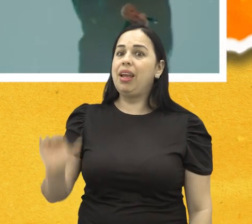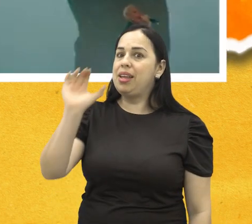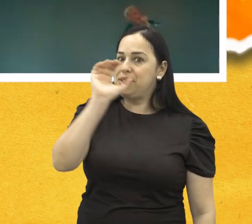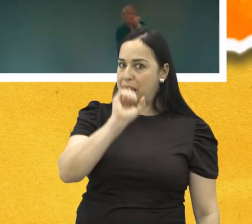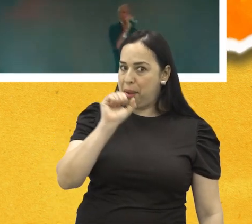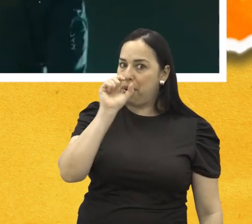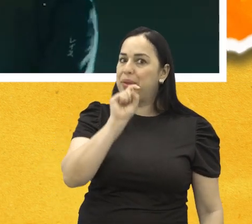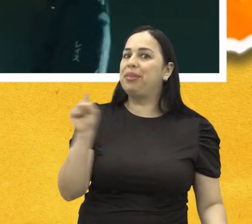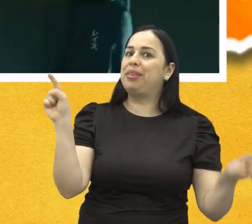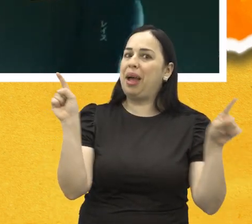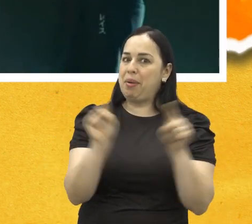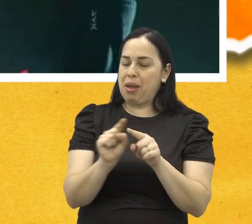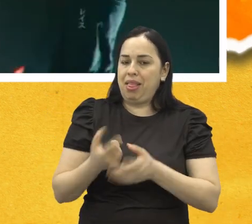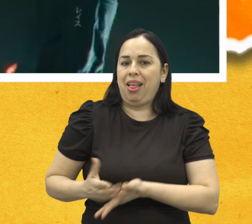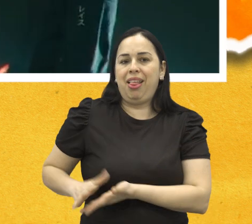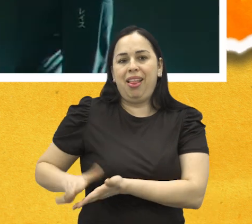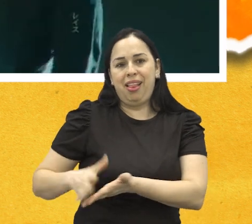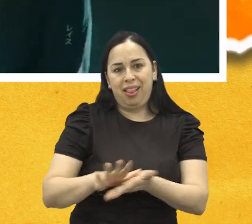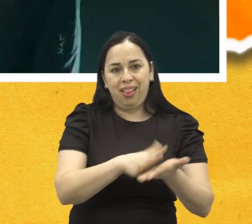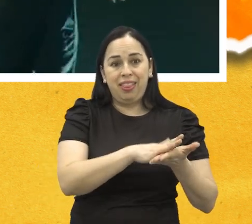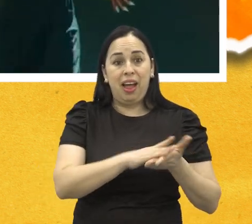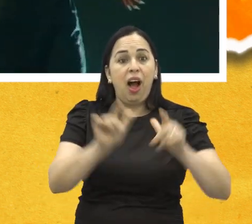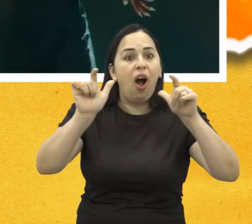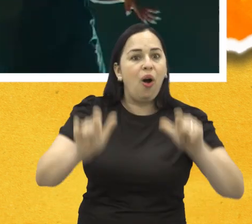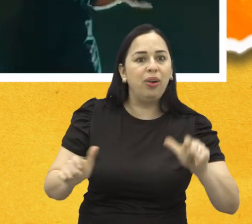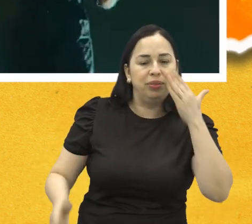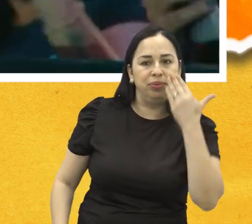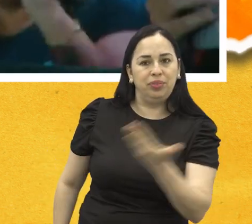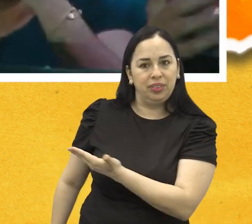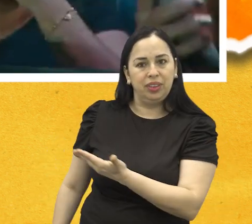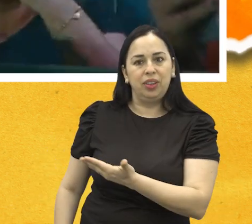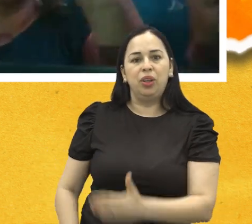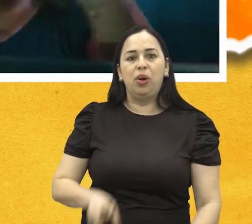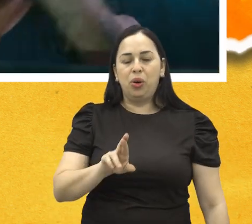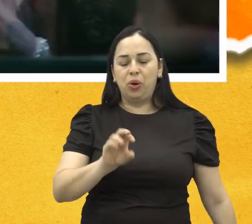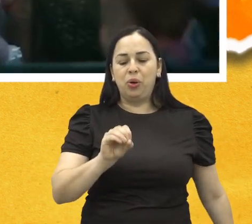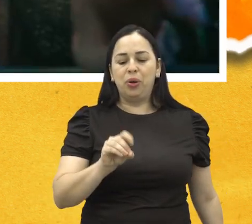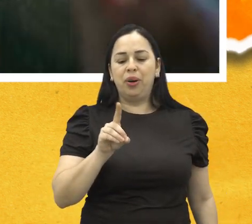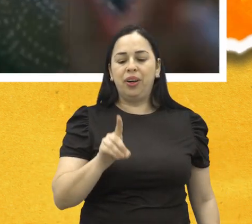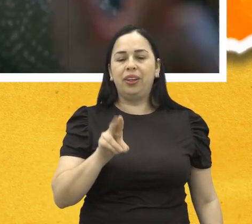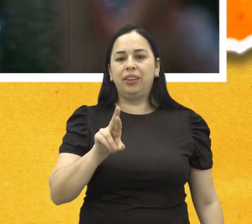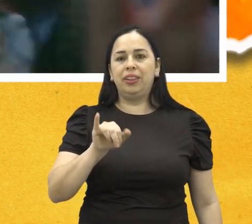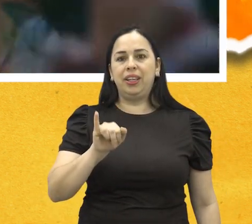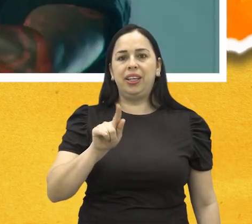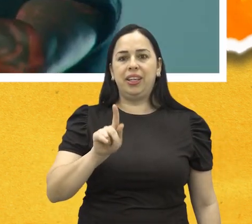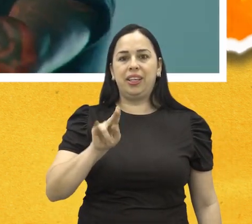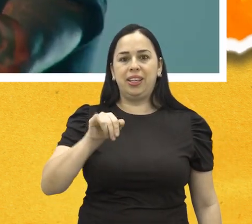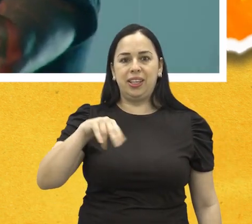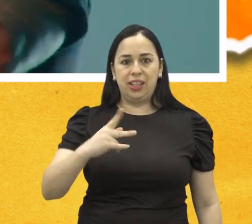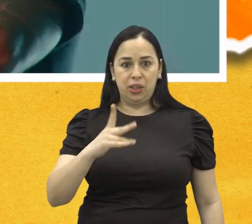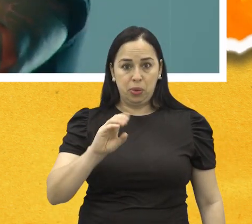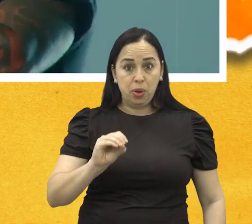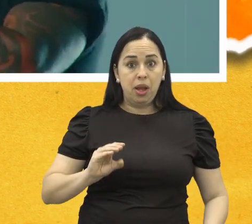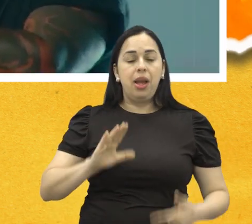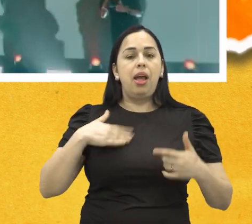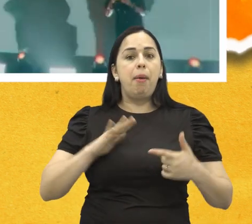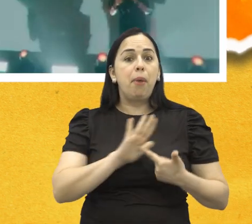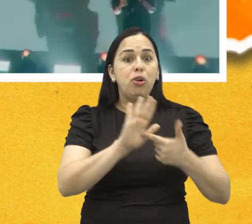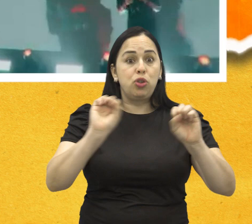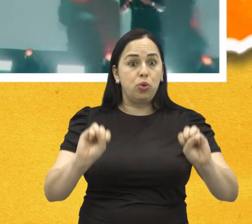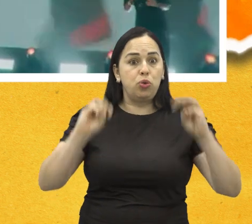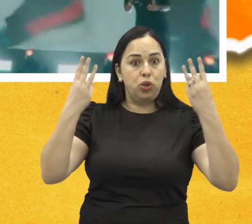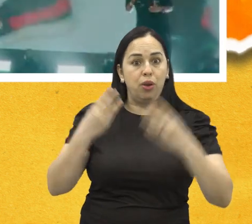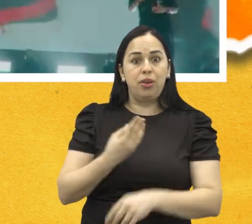Sábado também é dia de muito pagode na Honey Club. O cantor Rodriguinho se apresenta na casa às dez horas da noite.